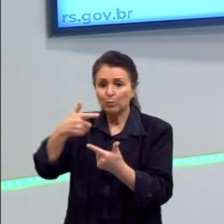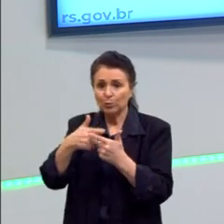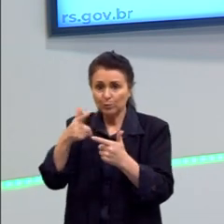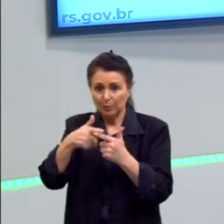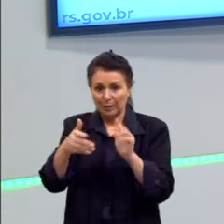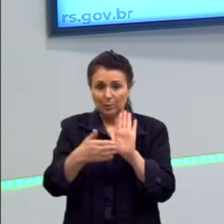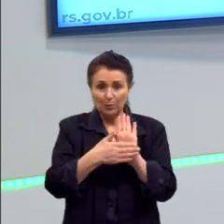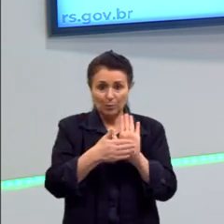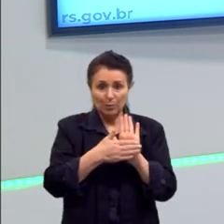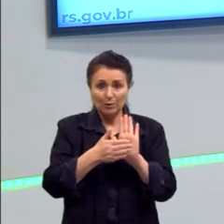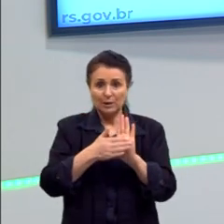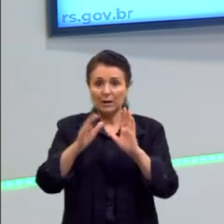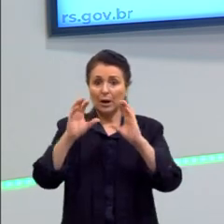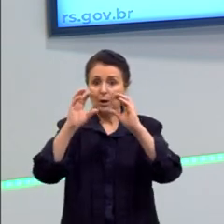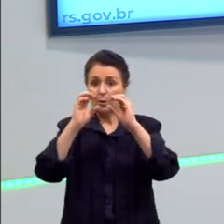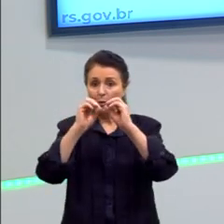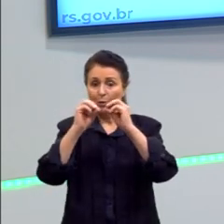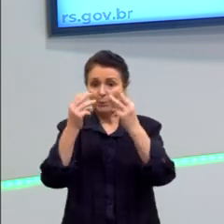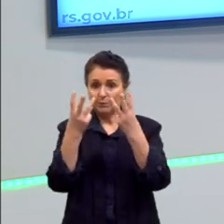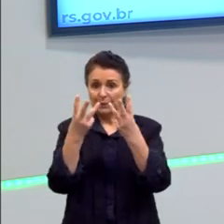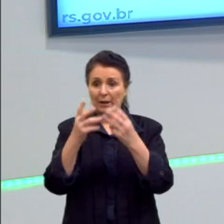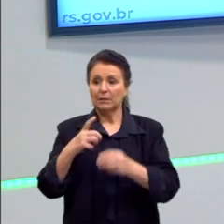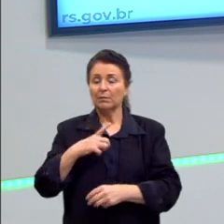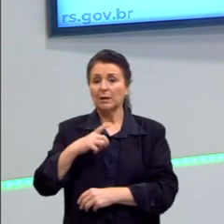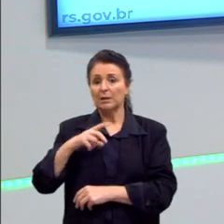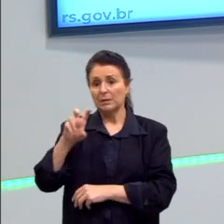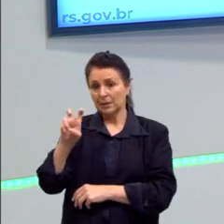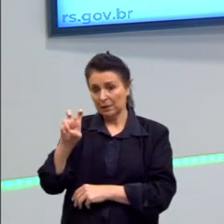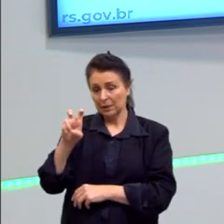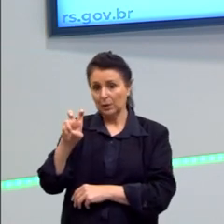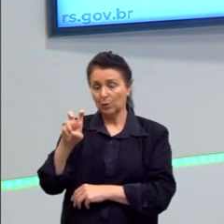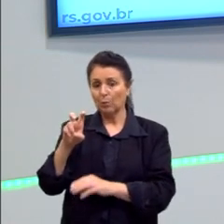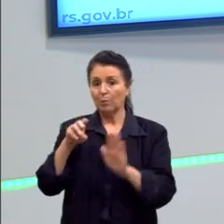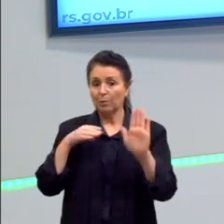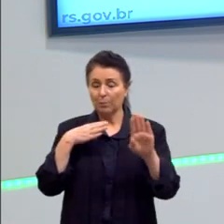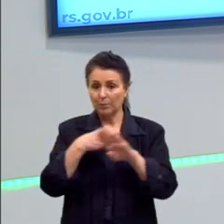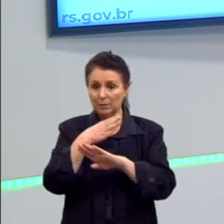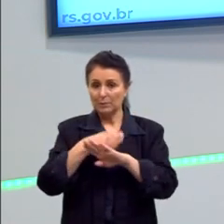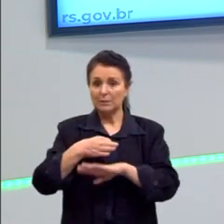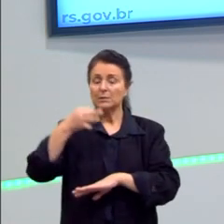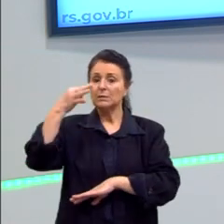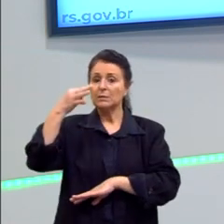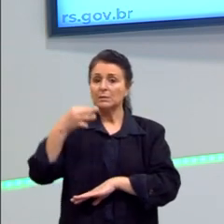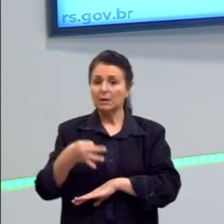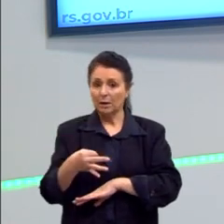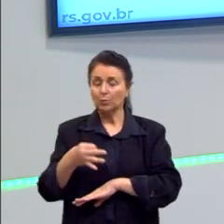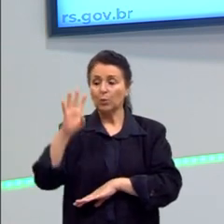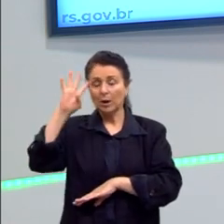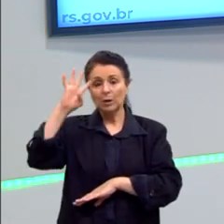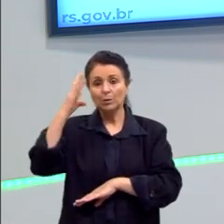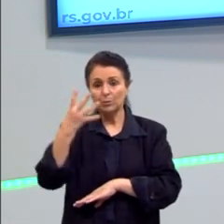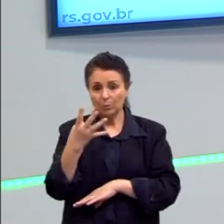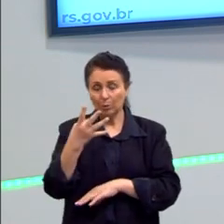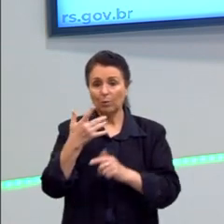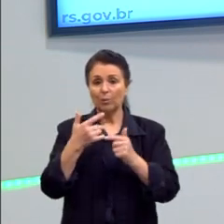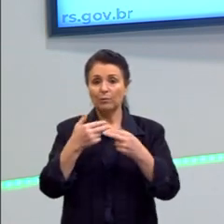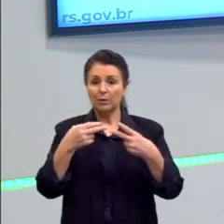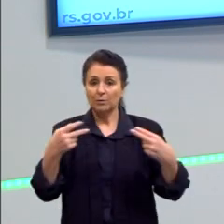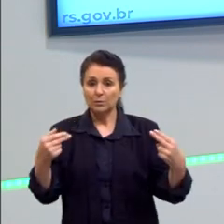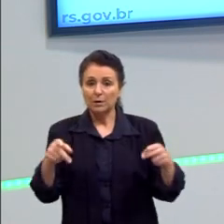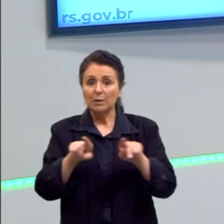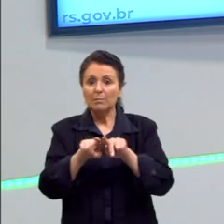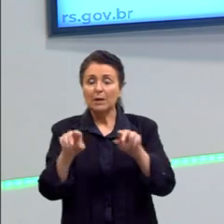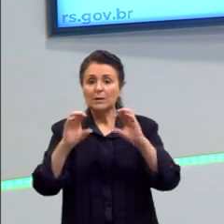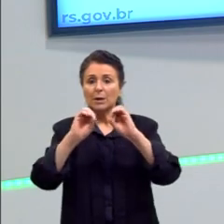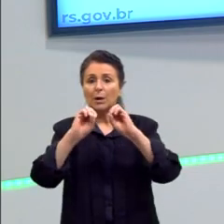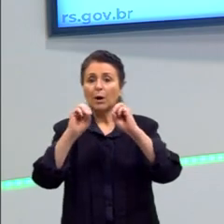proposta da ONU, né? Ela tem cinco membros efetivos, são os quais tomam as suas decisões, né? Mas a ONU